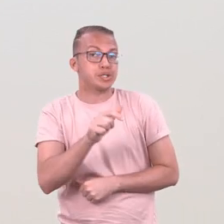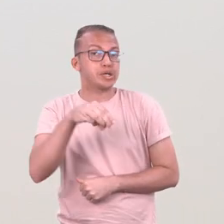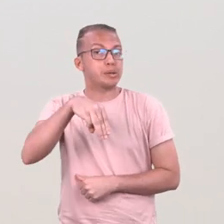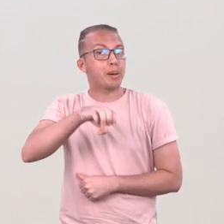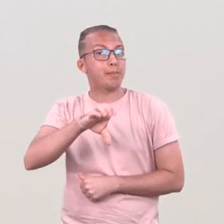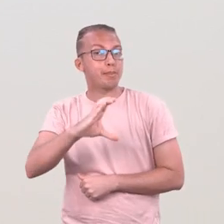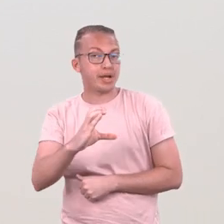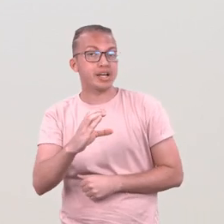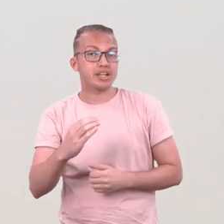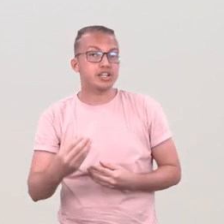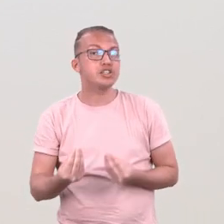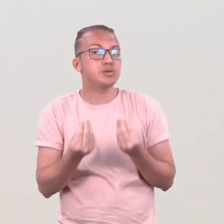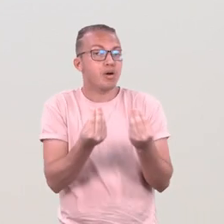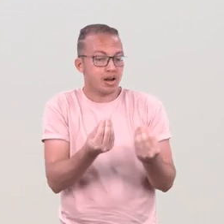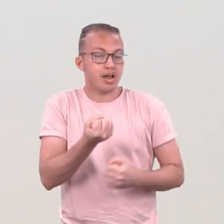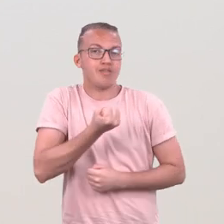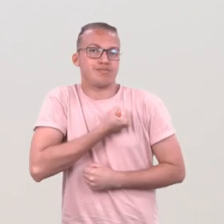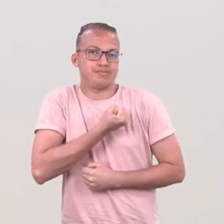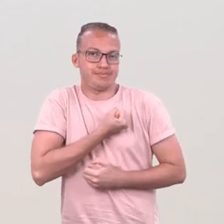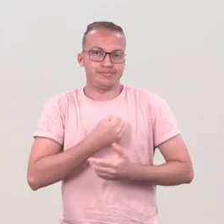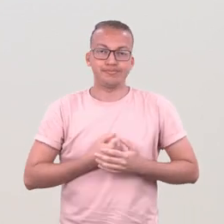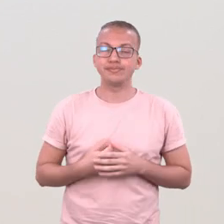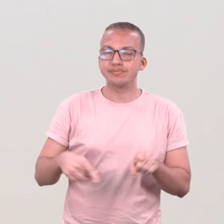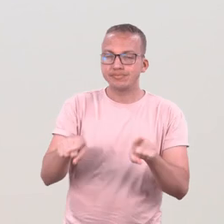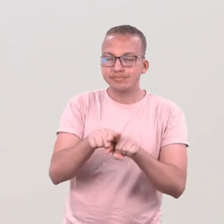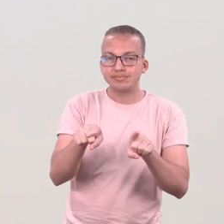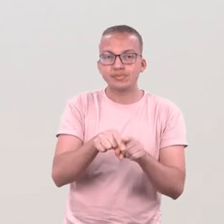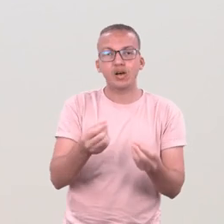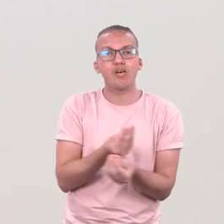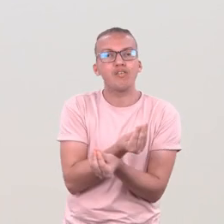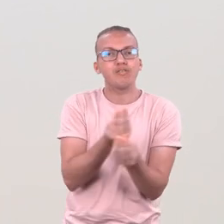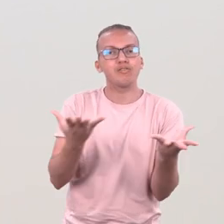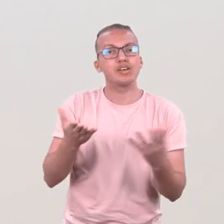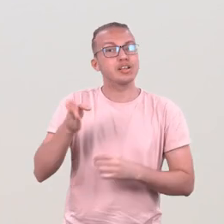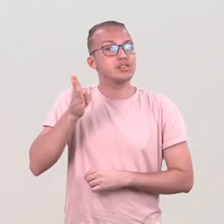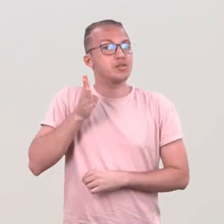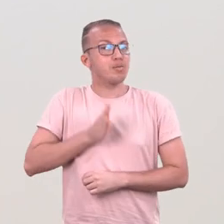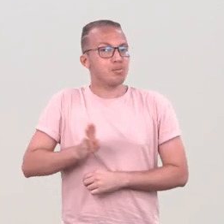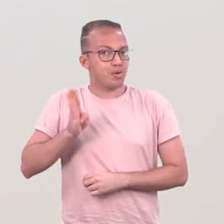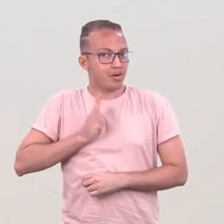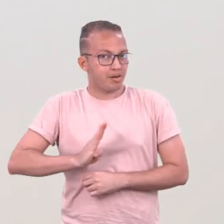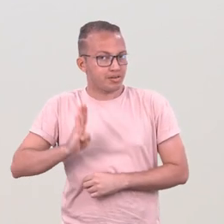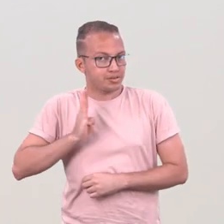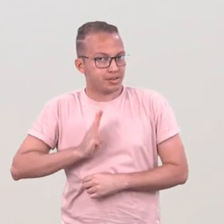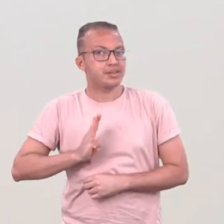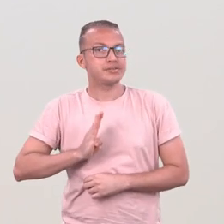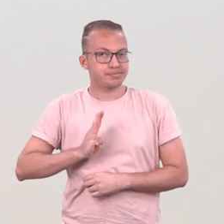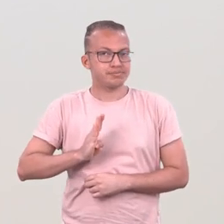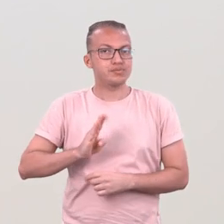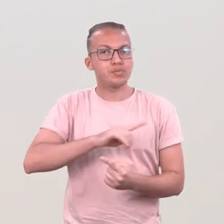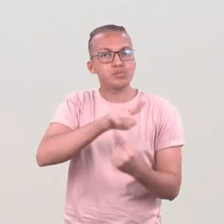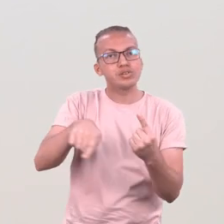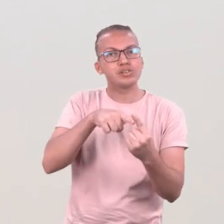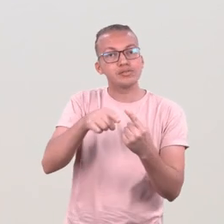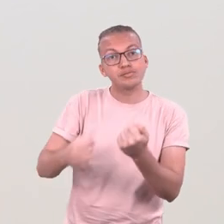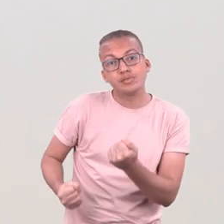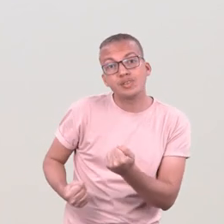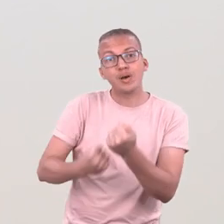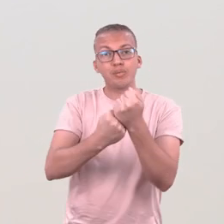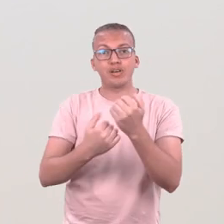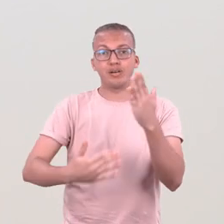mas também com a oferta de bolsas para apoiar o processo de ensino